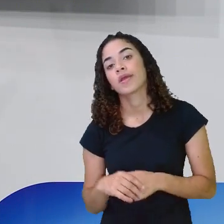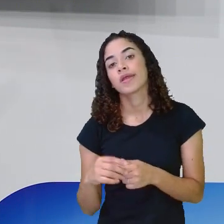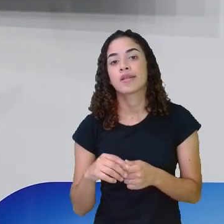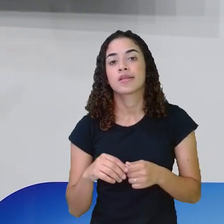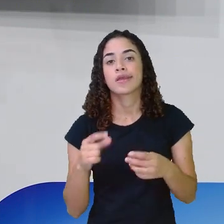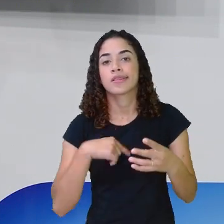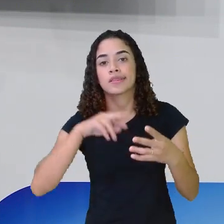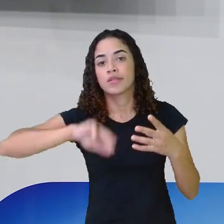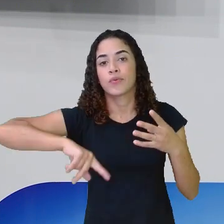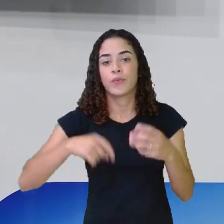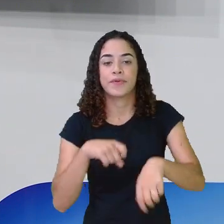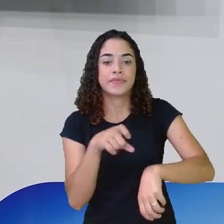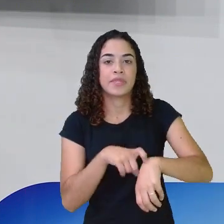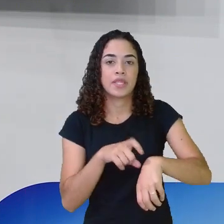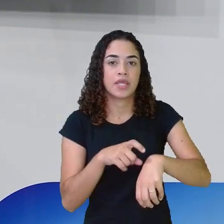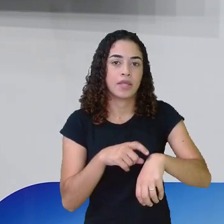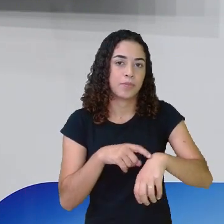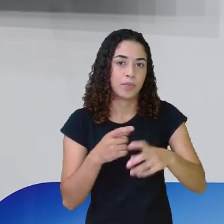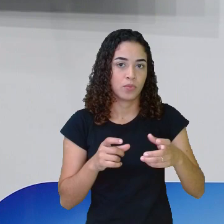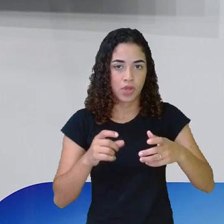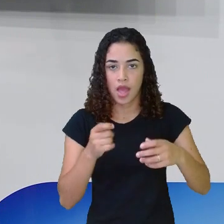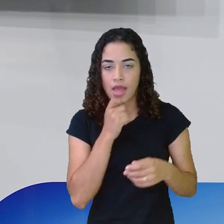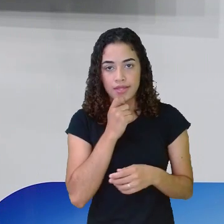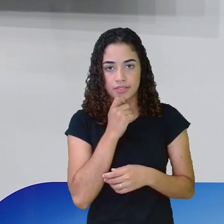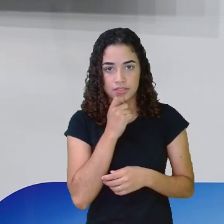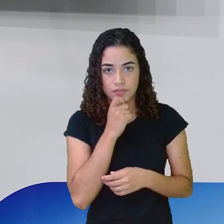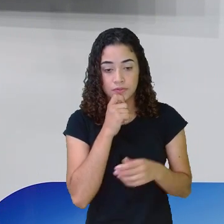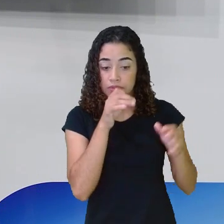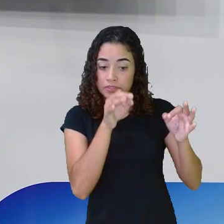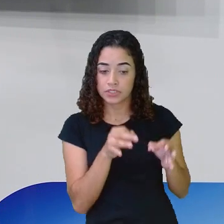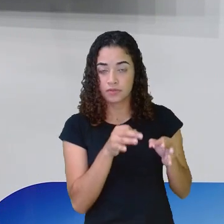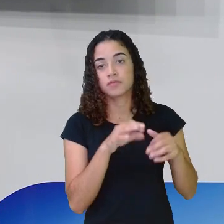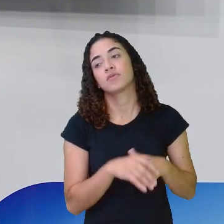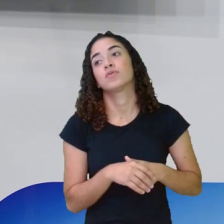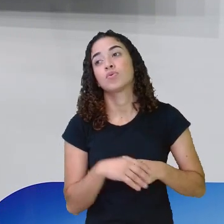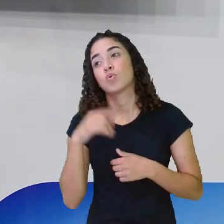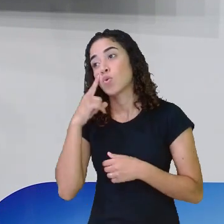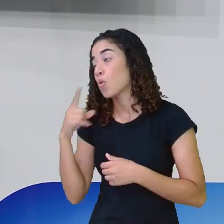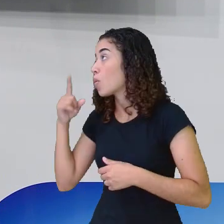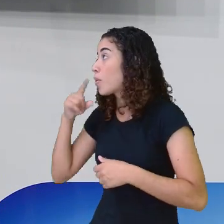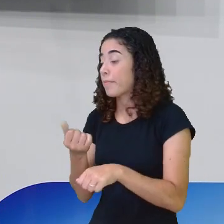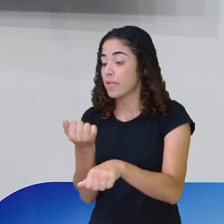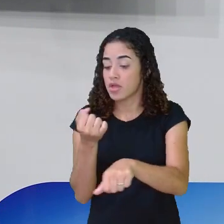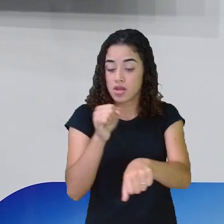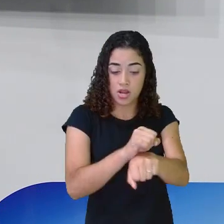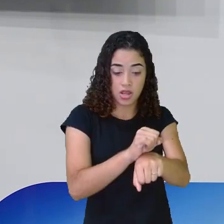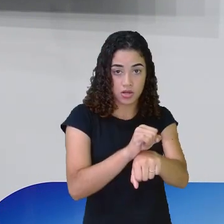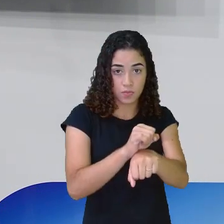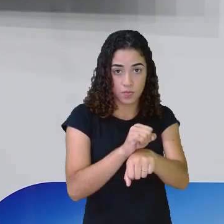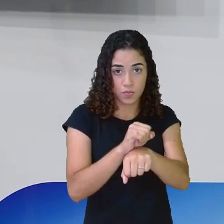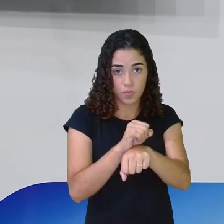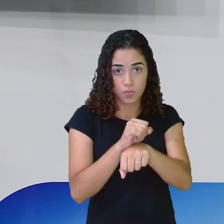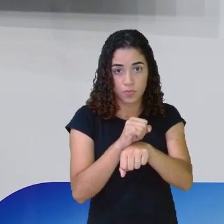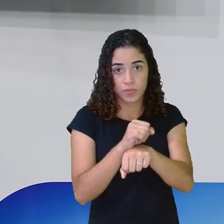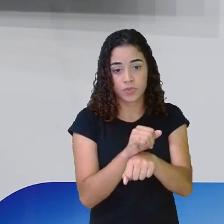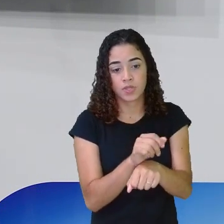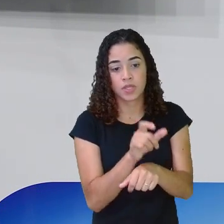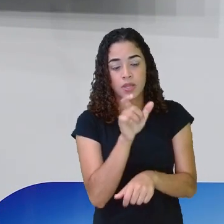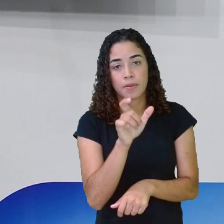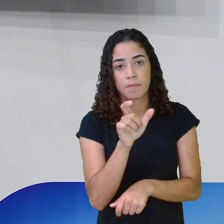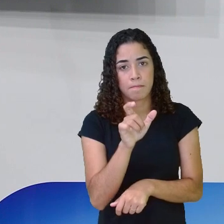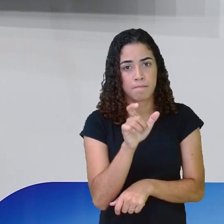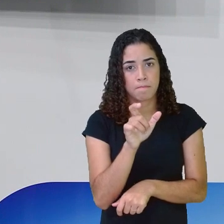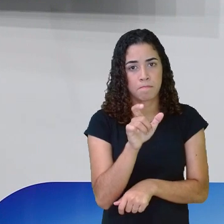não está em tempo nenhum, porque eles vão descansar. Porém, ali ó, pararam e pegaram. Está